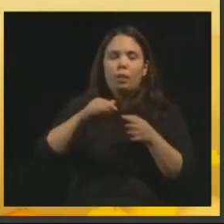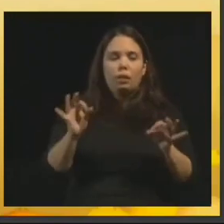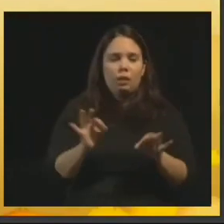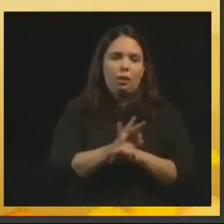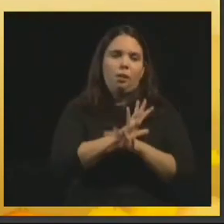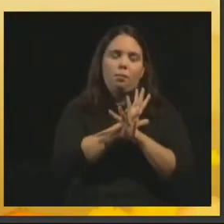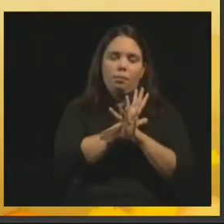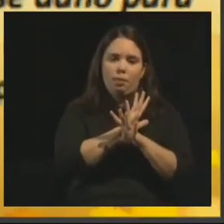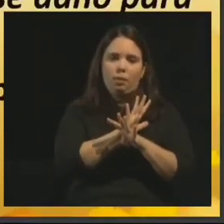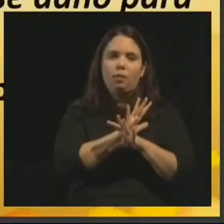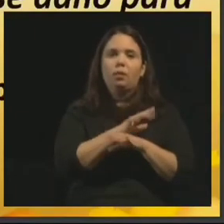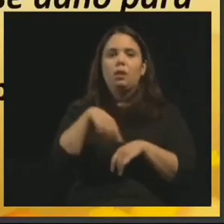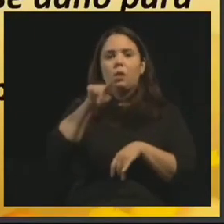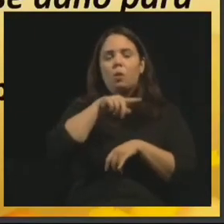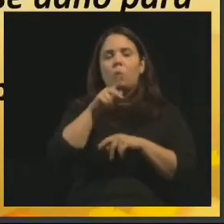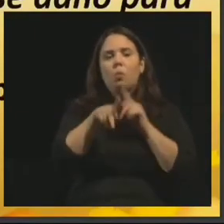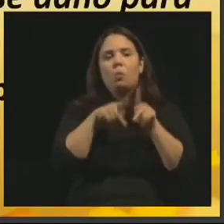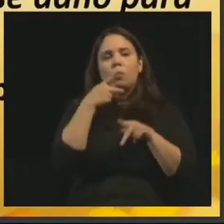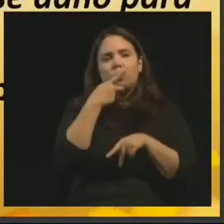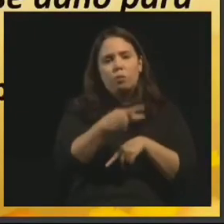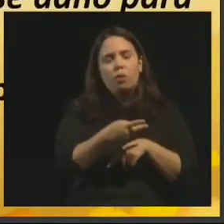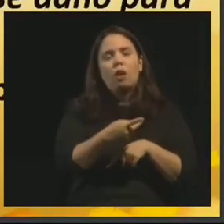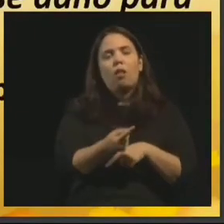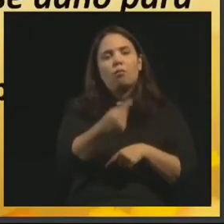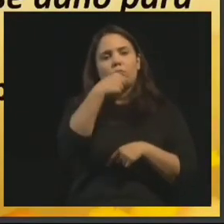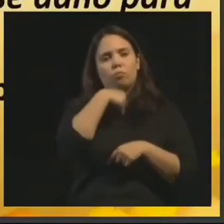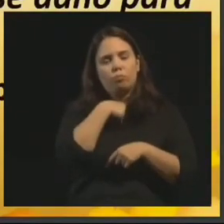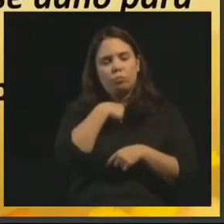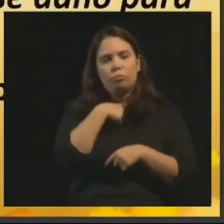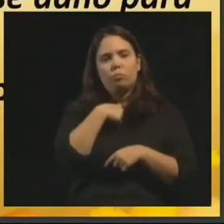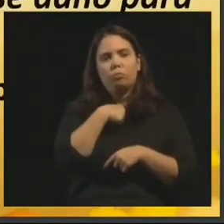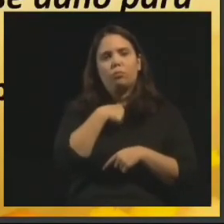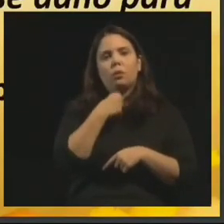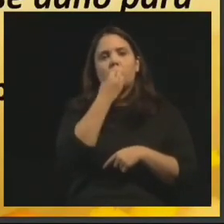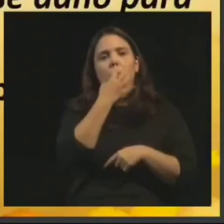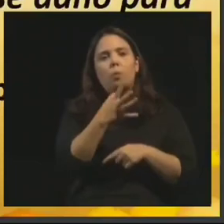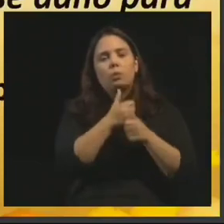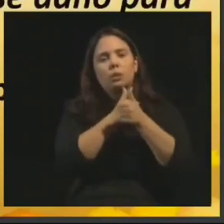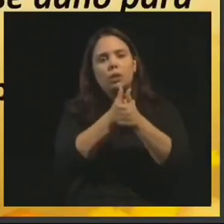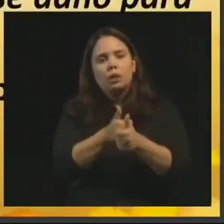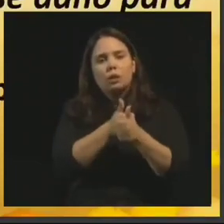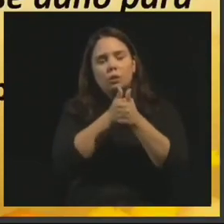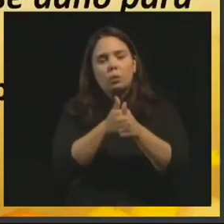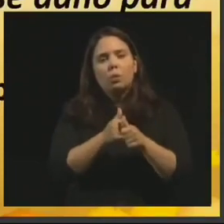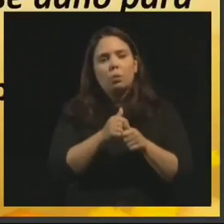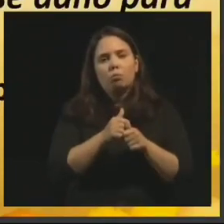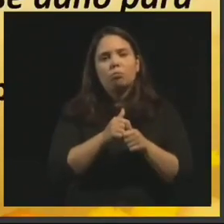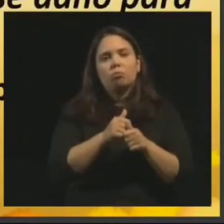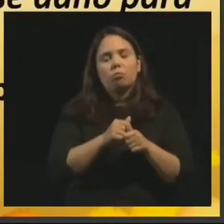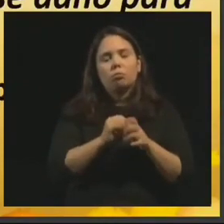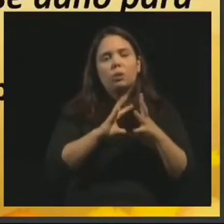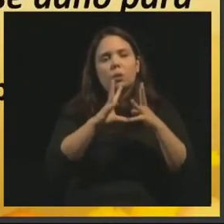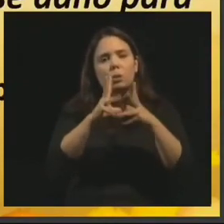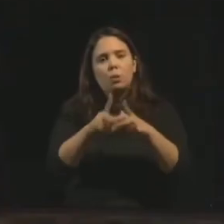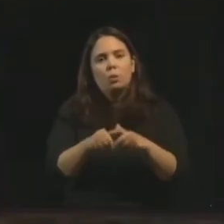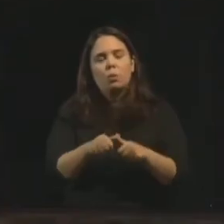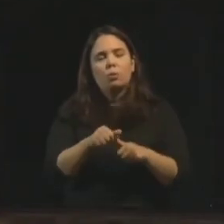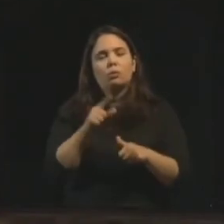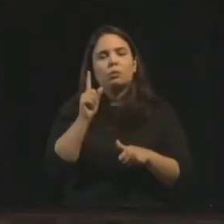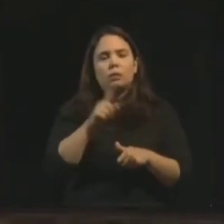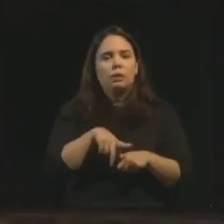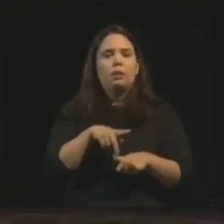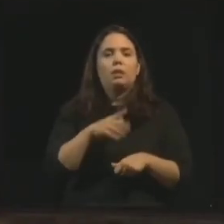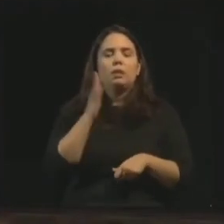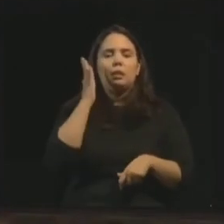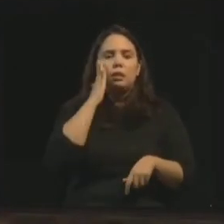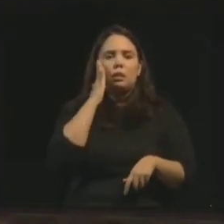Porquanto o Senhor lhes dirá, vinde a mim, vós que sois bons servidores, vós que soubestes impor silêncio aos vossos ciúmes e às